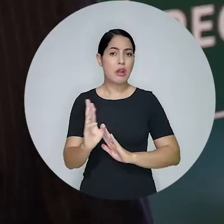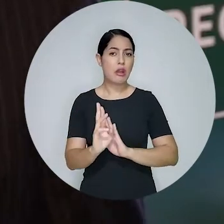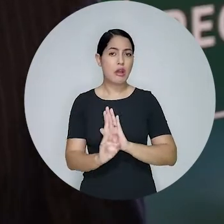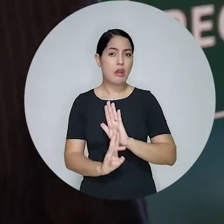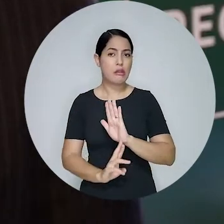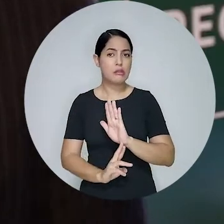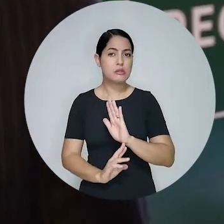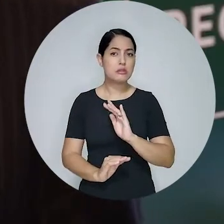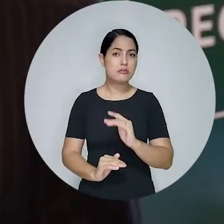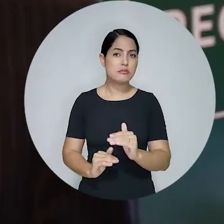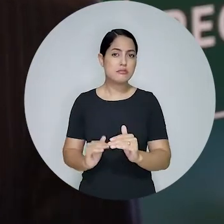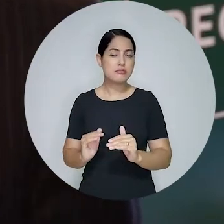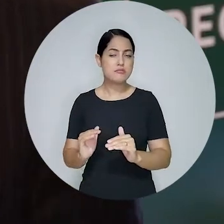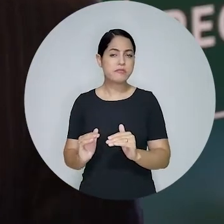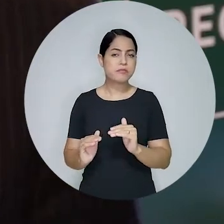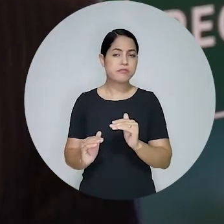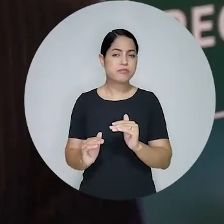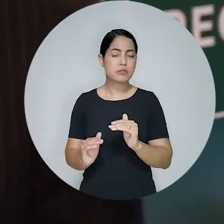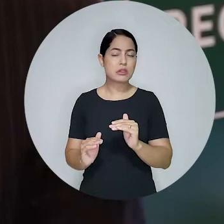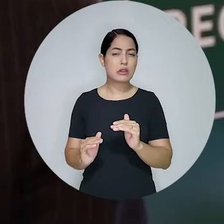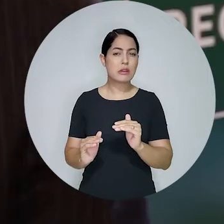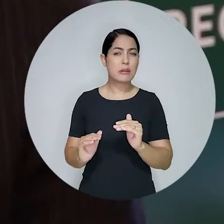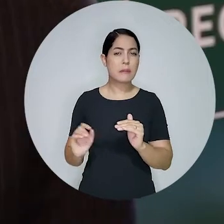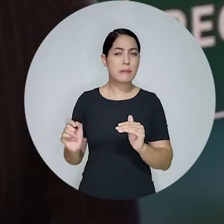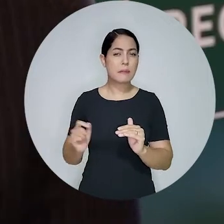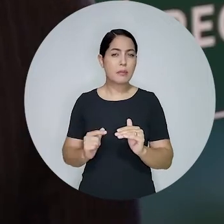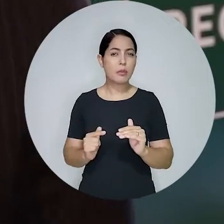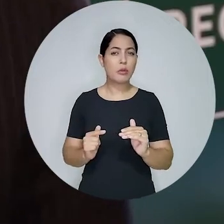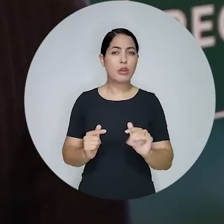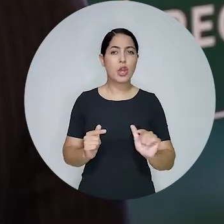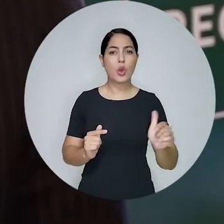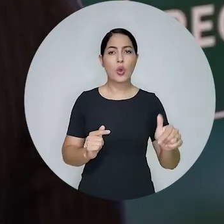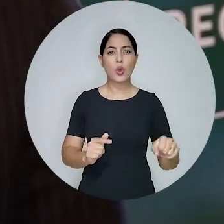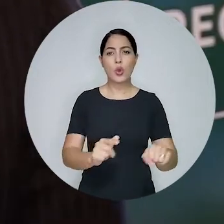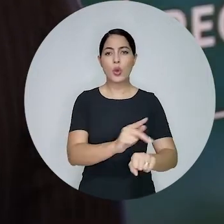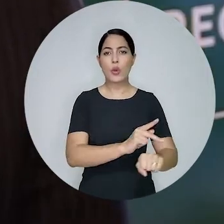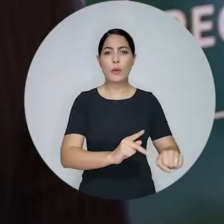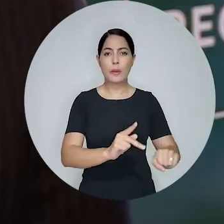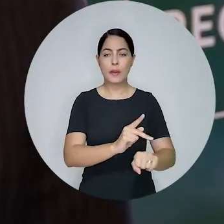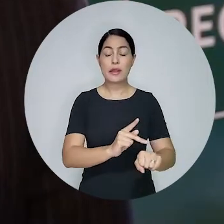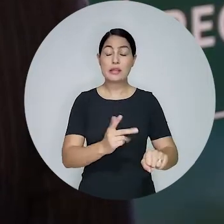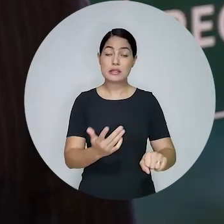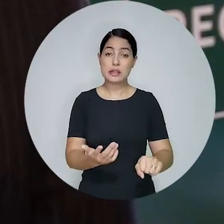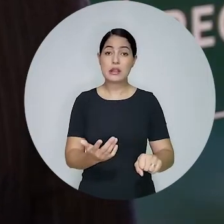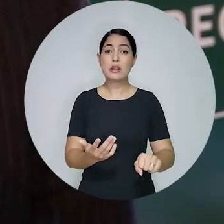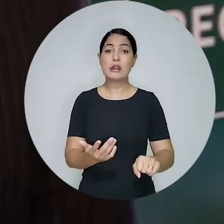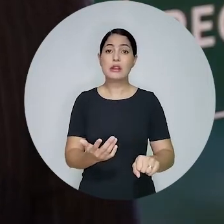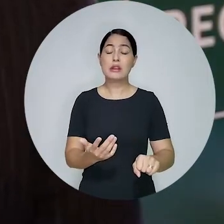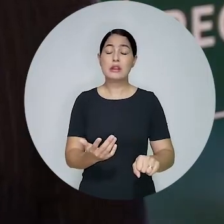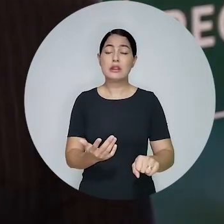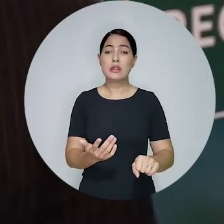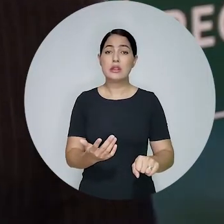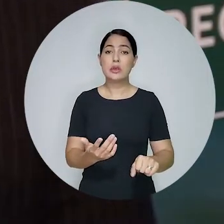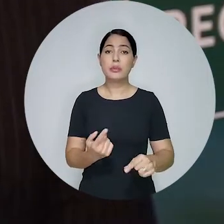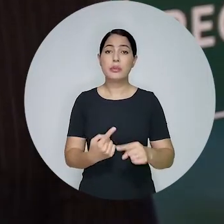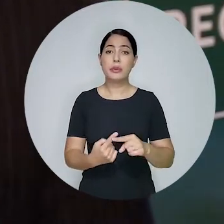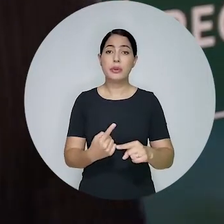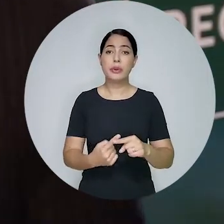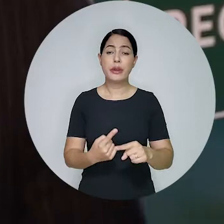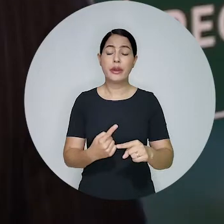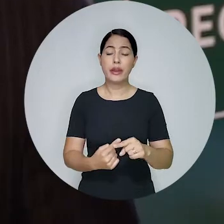menos desenvolvida, um conjunto regulatório menos desenvolvido e menos